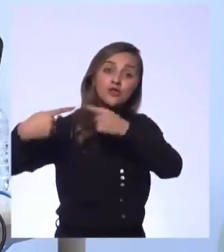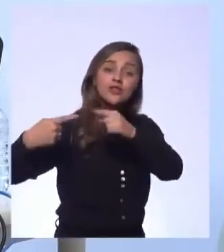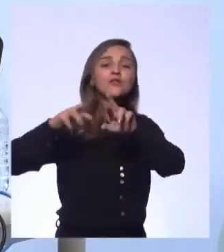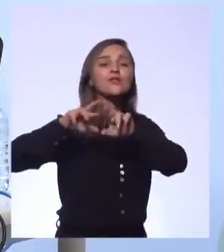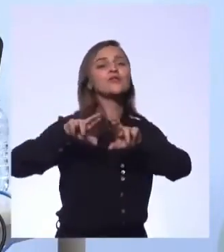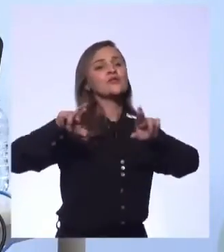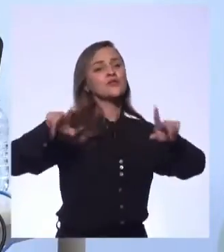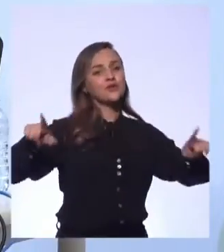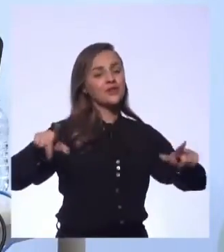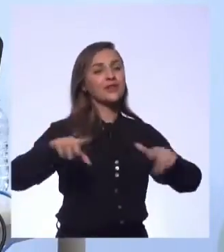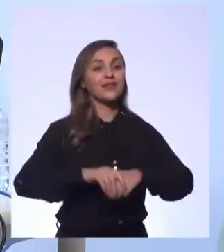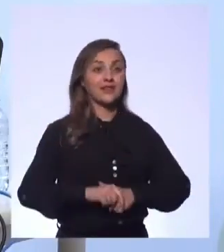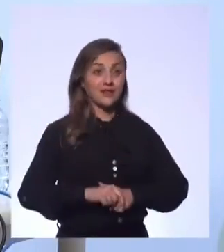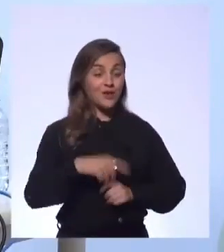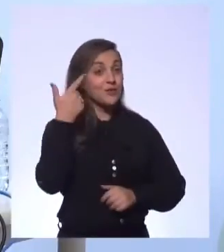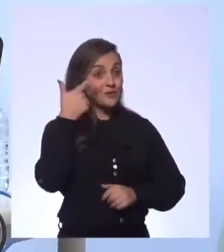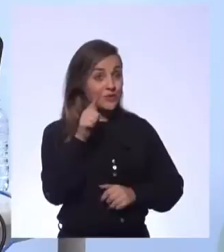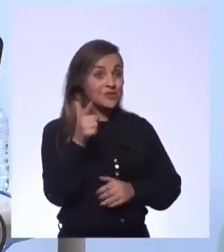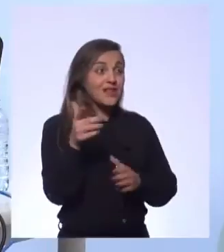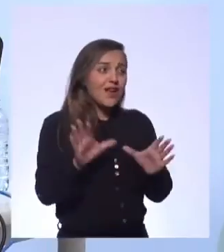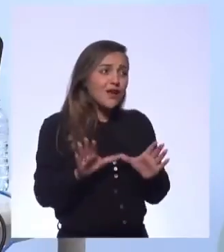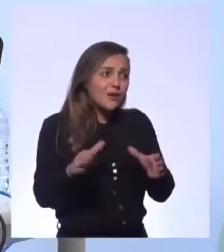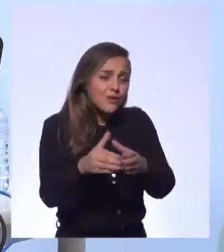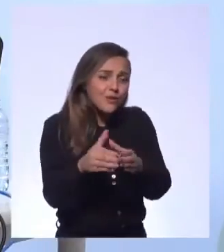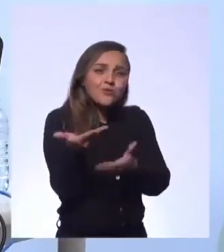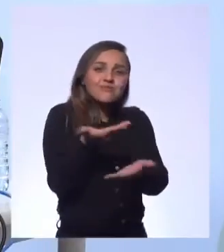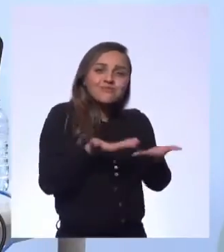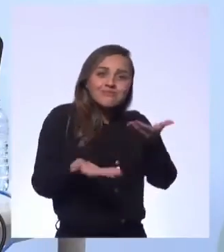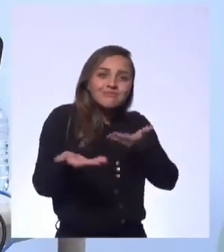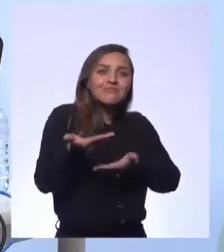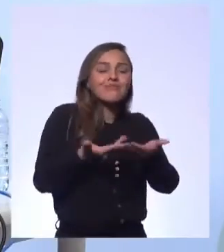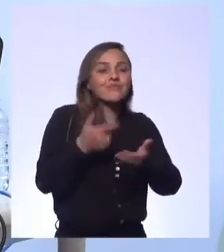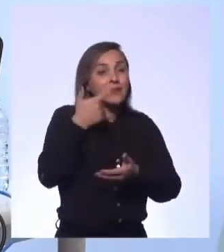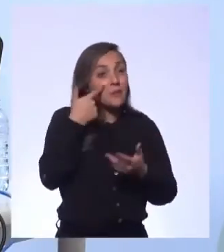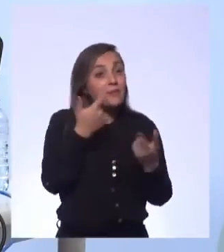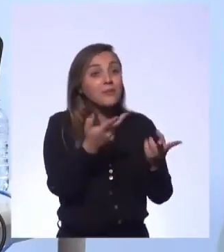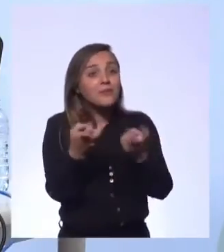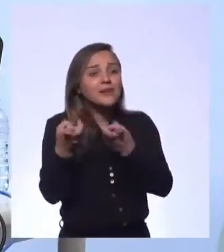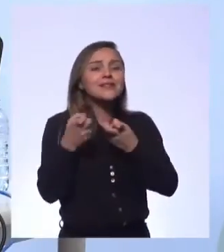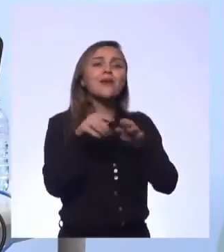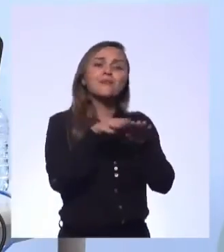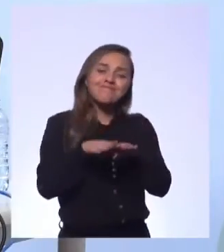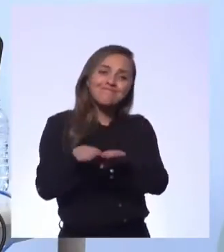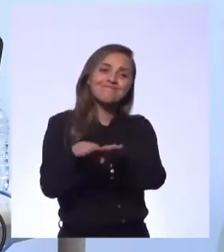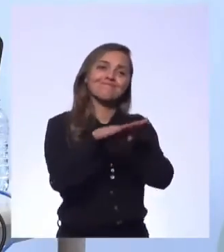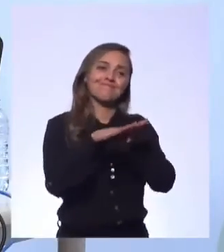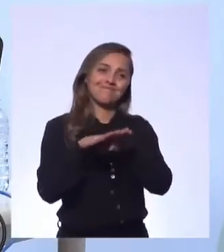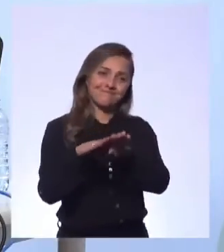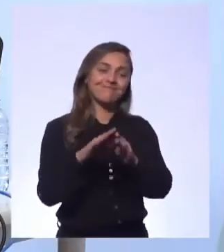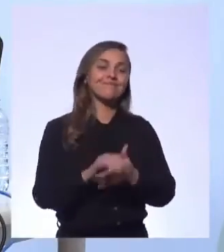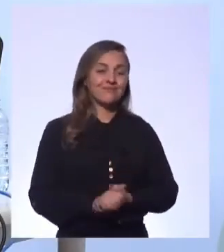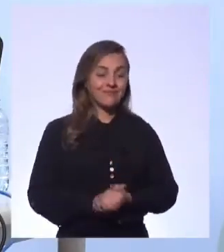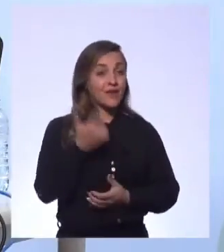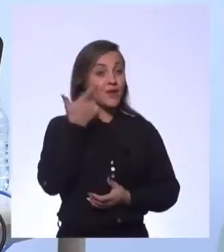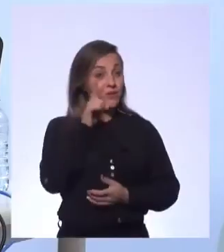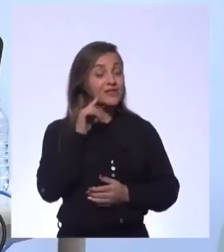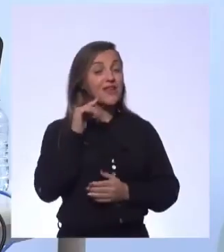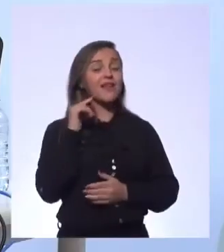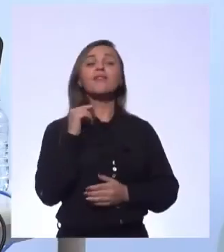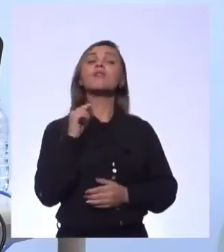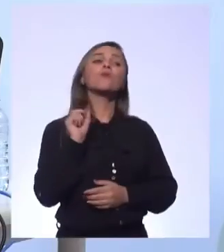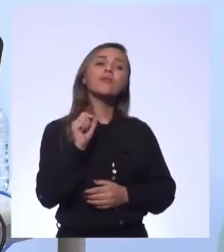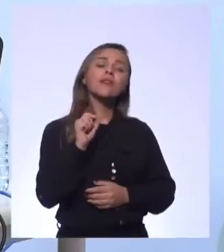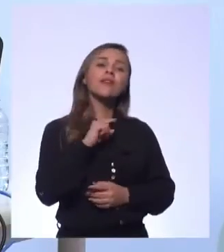aí, quando a gente sabe trabalhar em equipe, dentro dessa diversidade, a gente tem a igualdade. E aí que a gente vai buscar com mais,